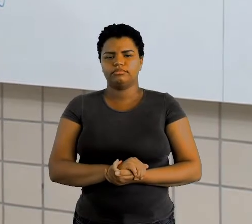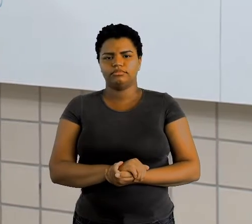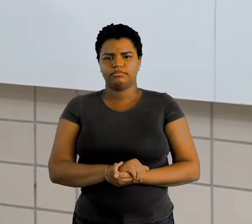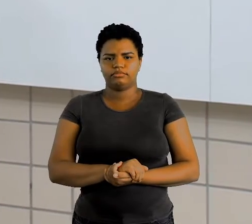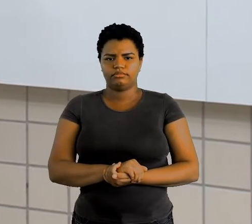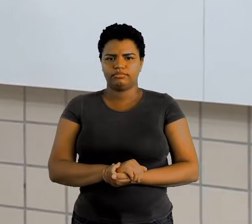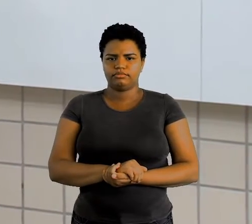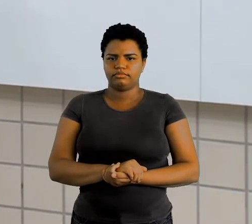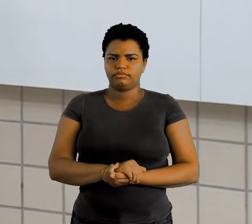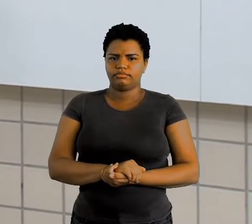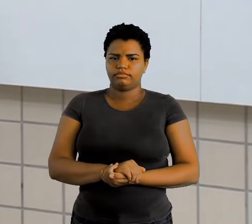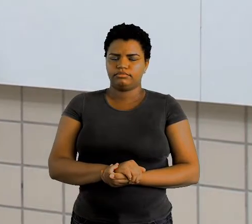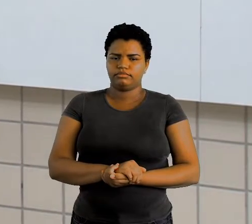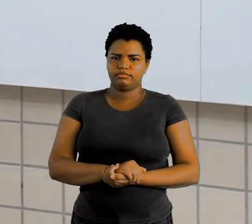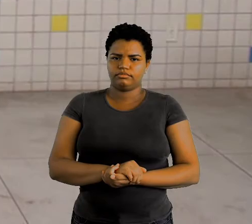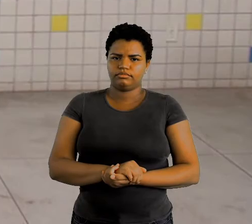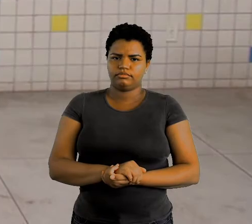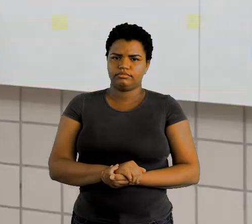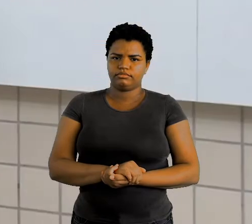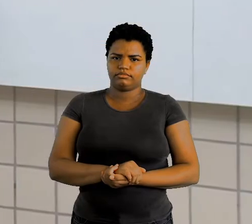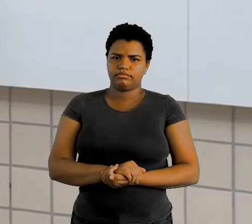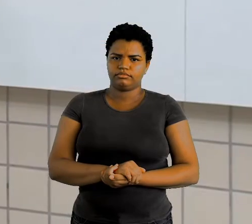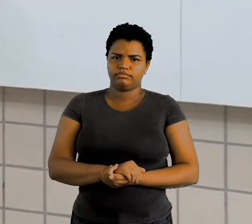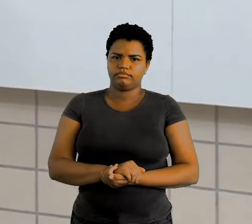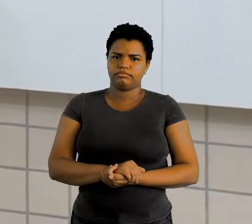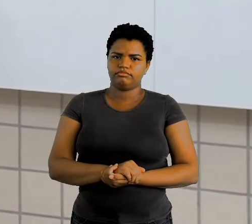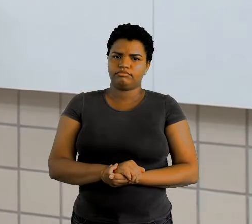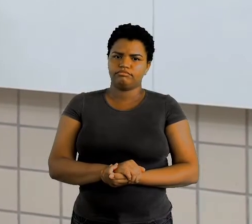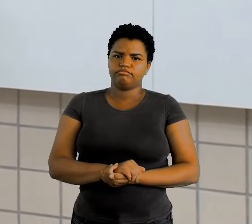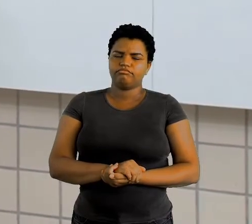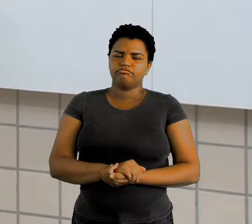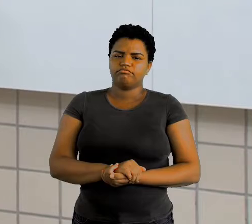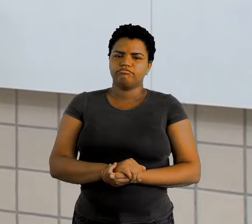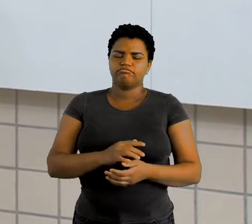E generosa.